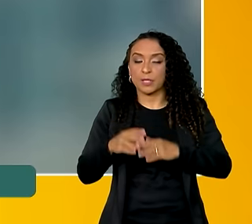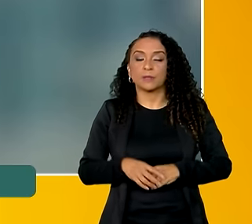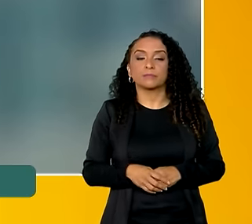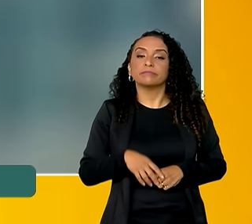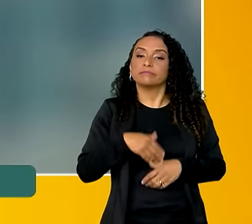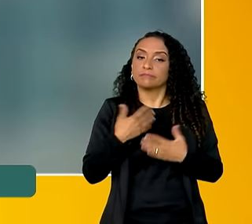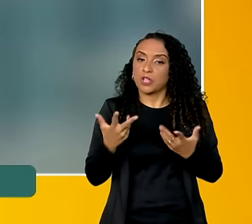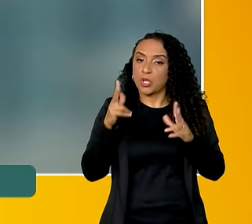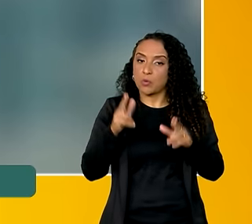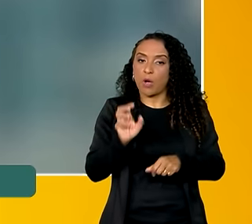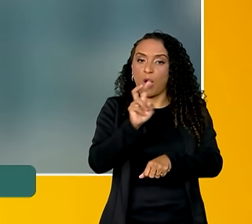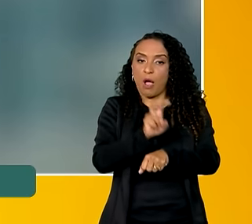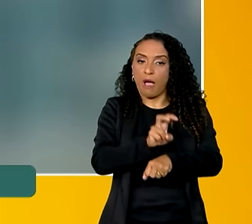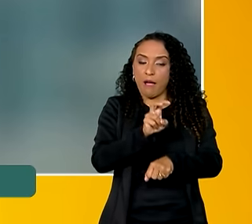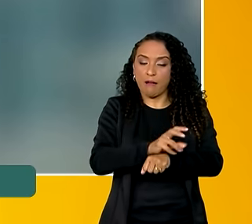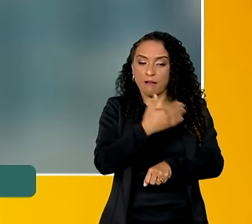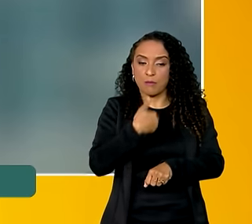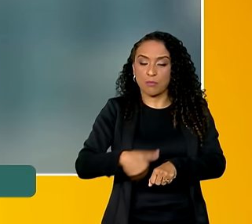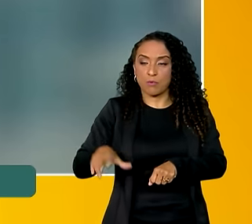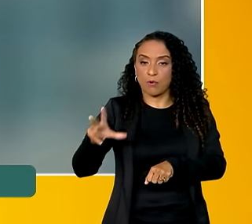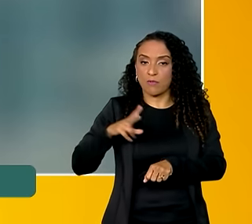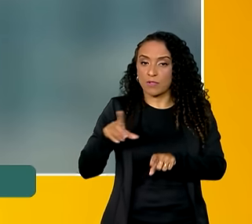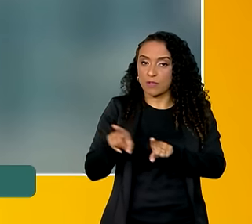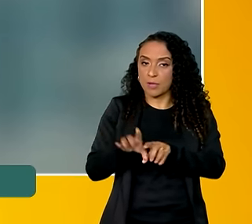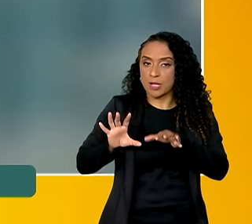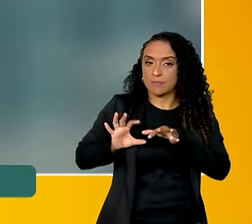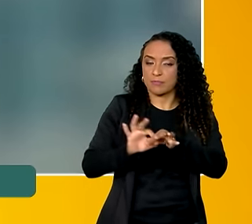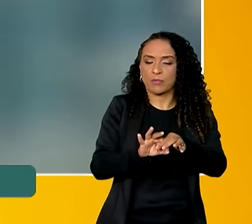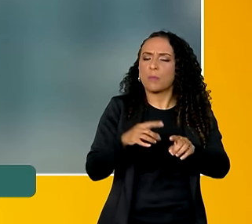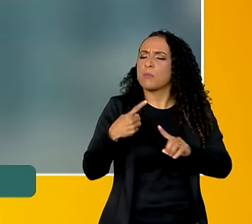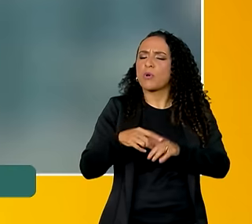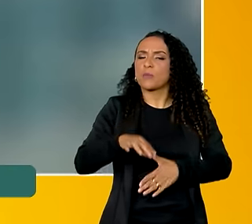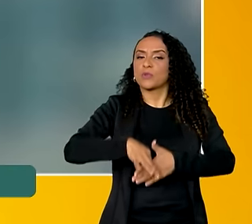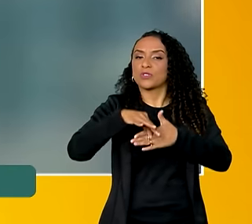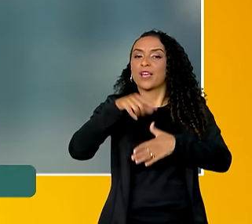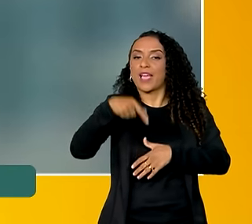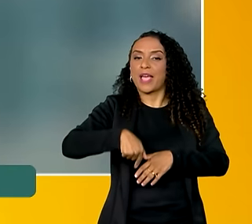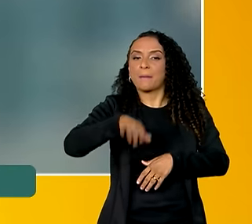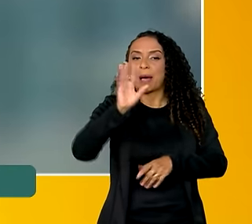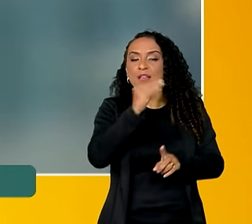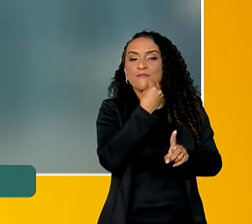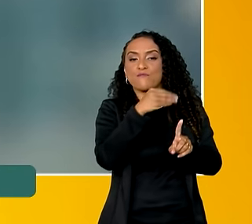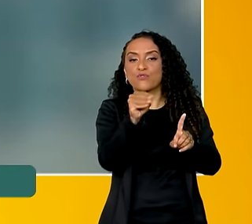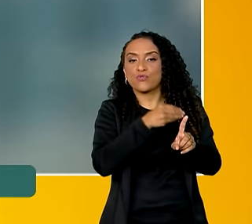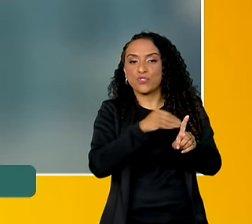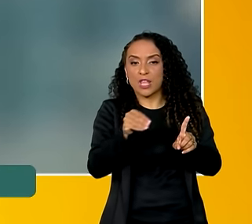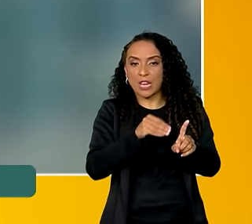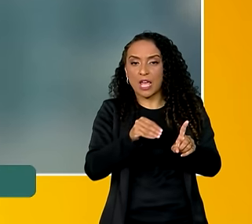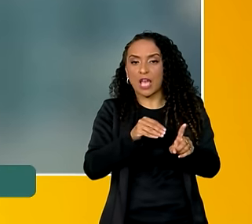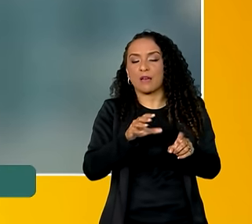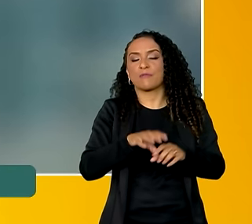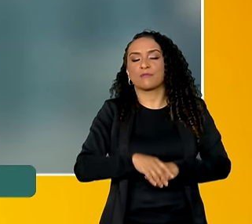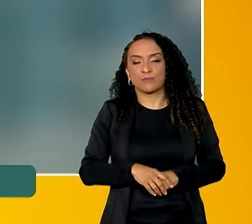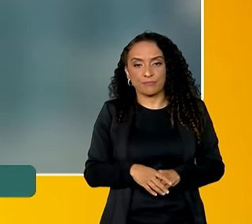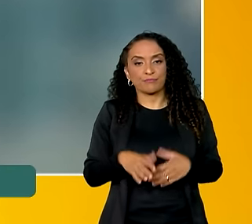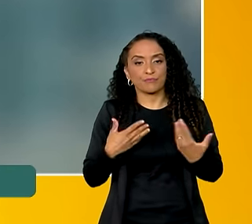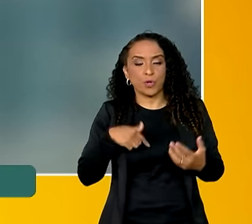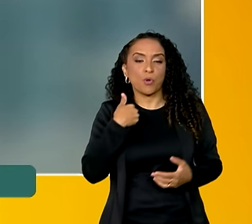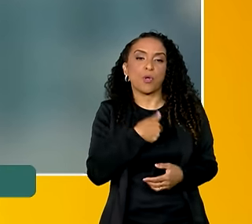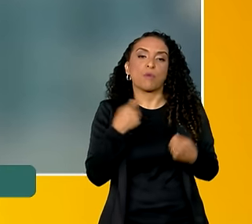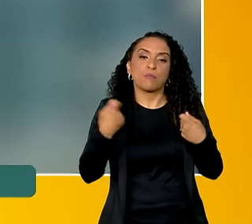assim como creches públicas ou conveniadas. Por que essa prioridade? Porque são os mais vulneráveis entre os vulneráveis e nós